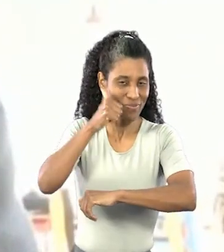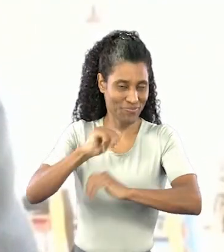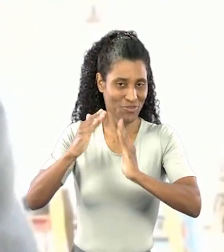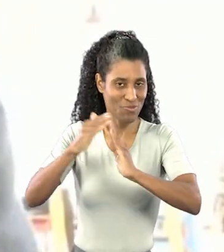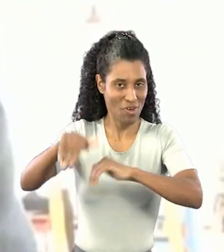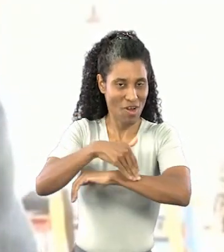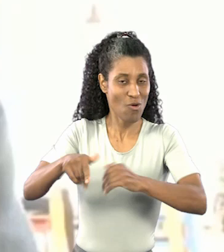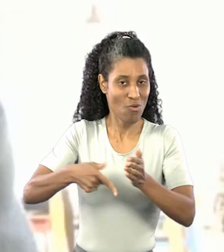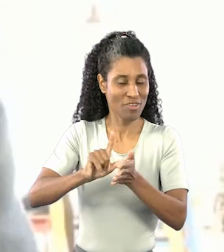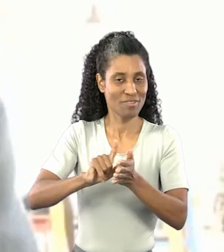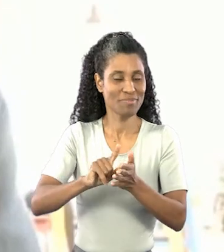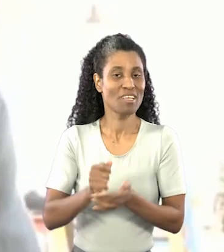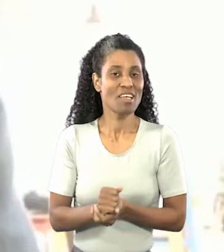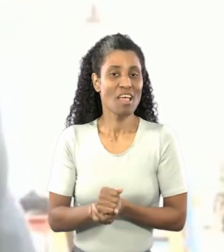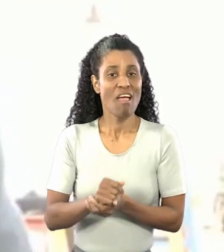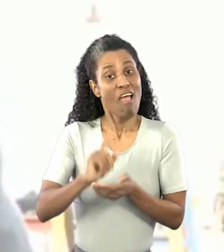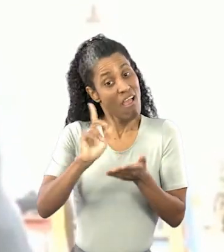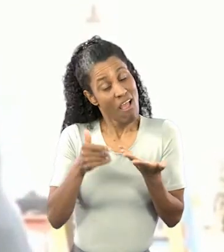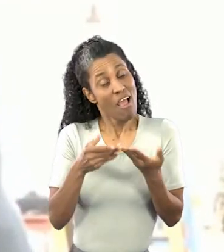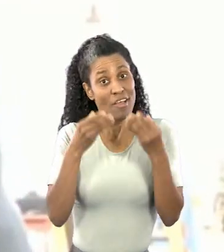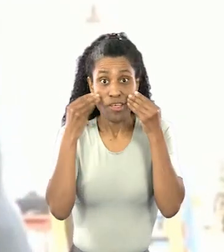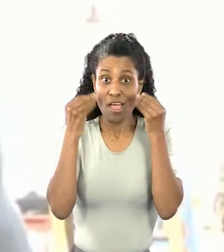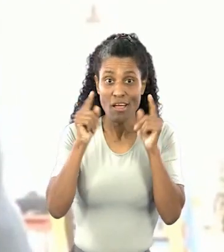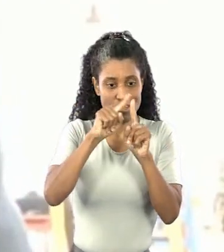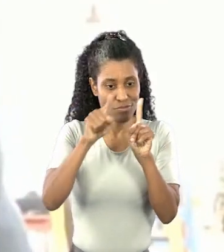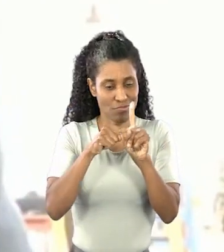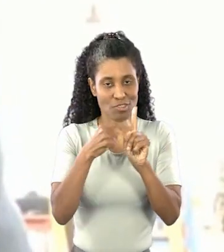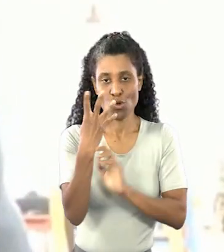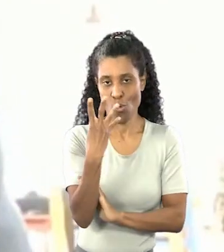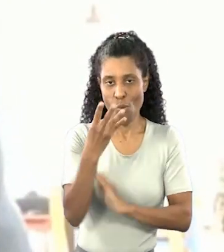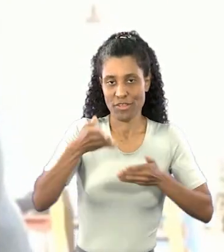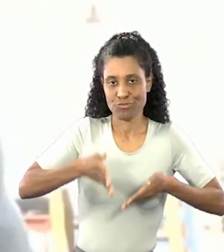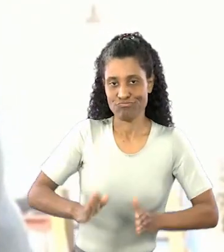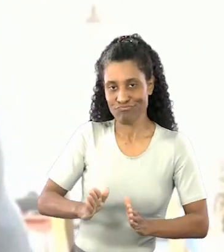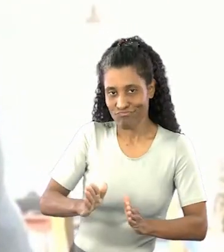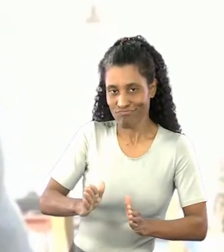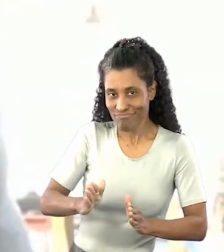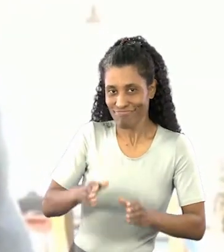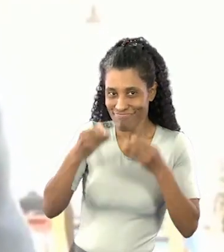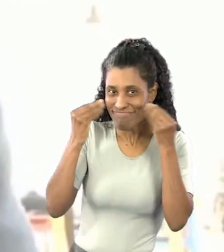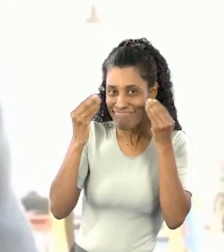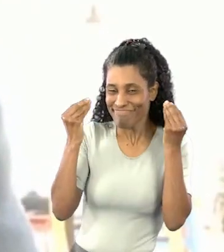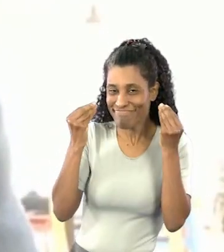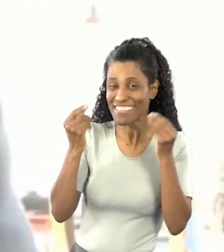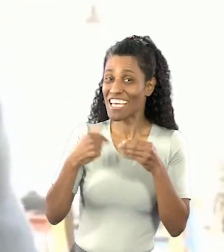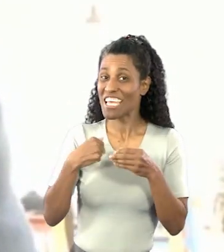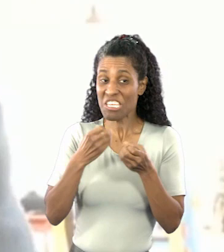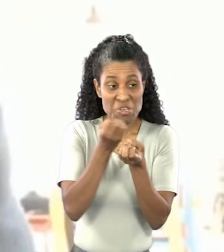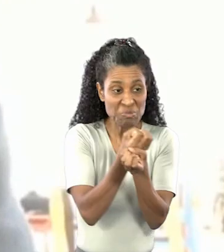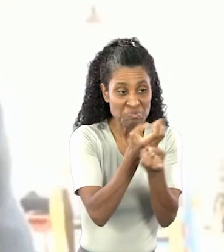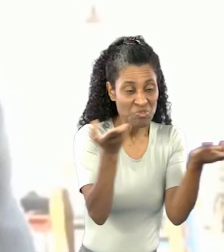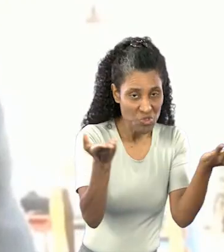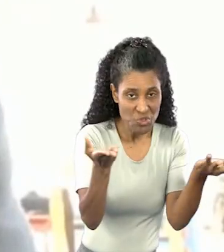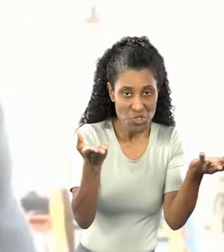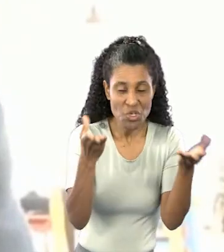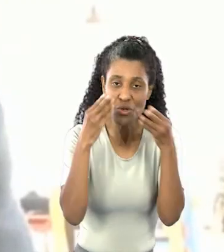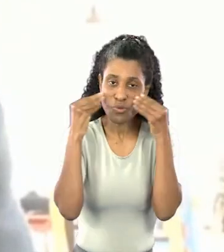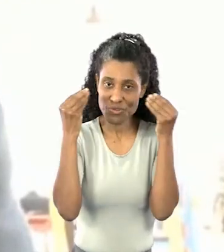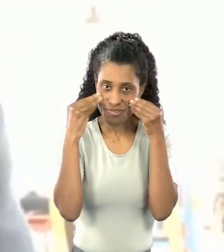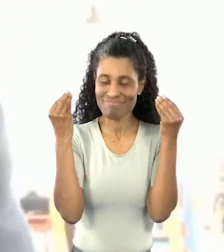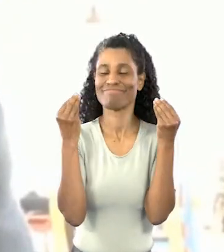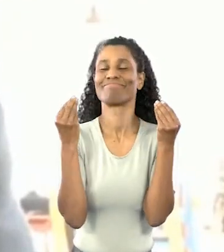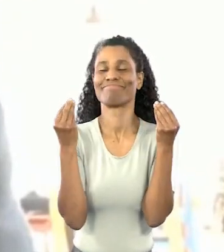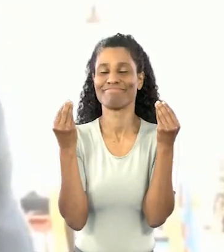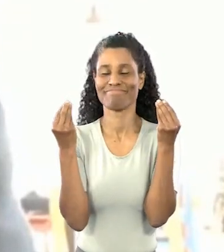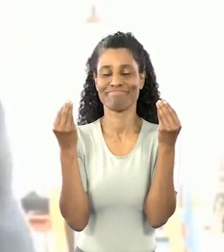chegando. É uma gata. Daí a gata pegou cria e deu quatro gatinhos. E eu fui doando os